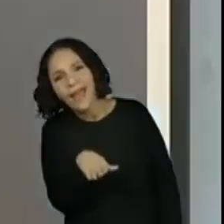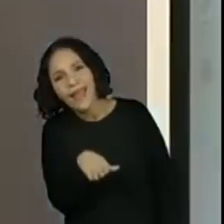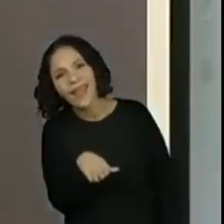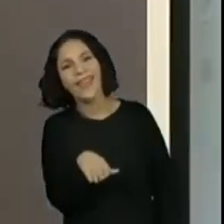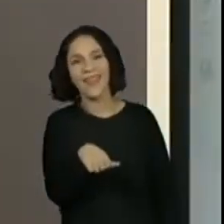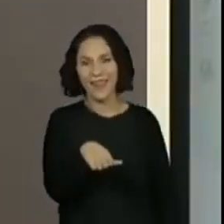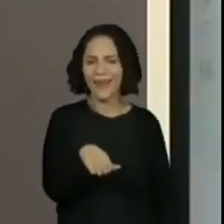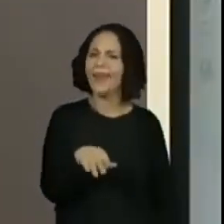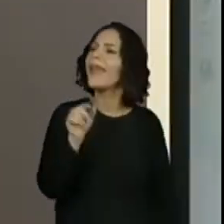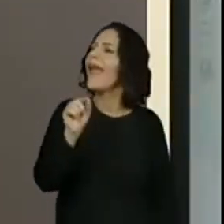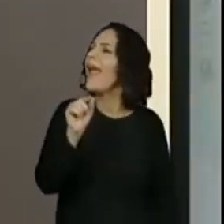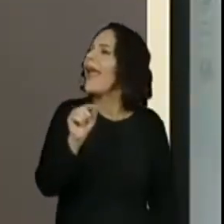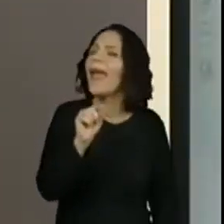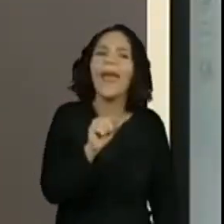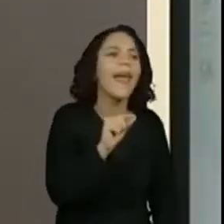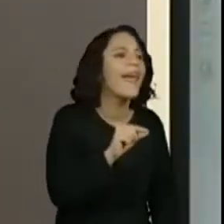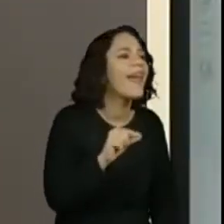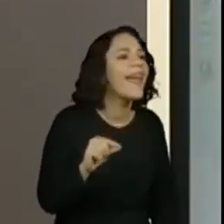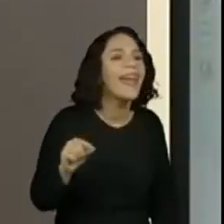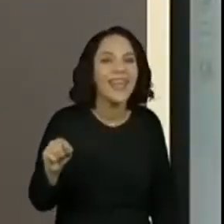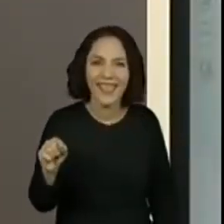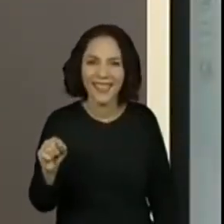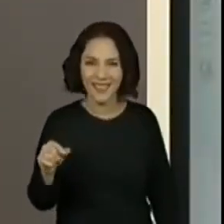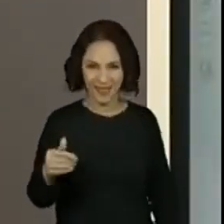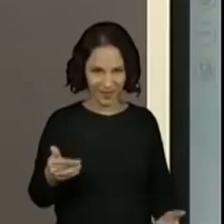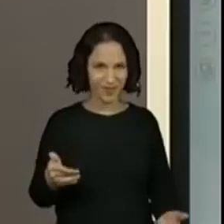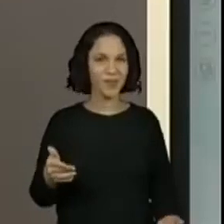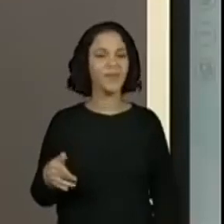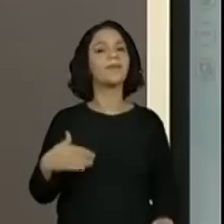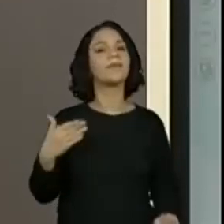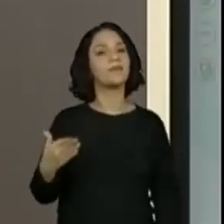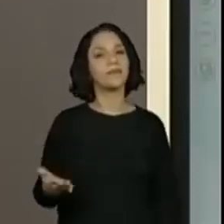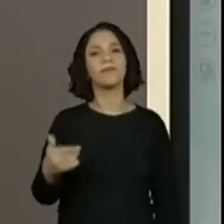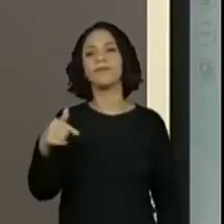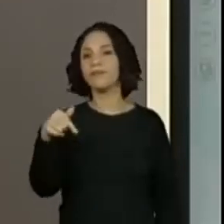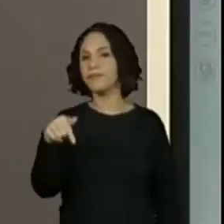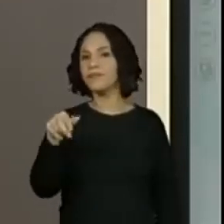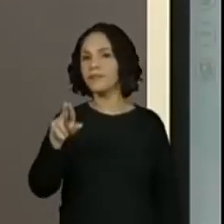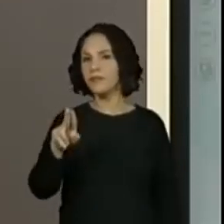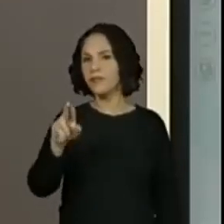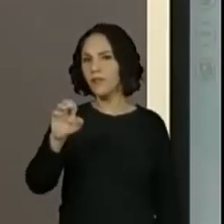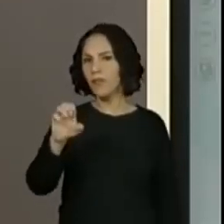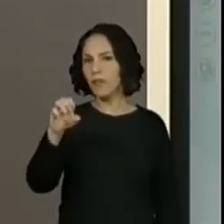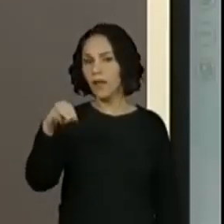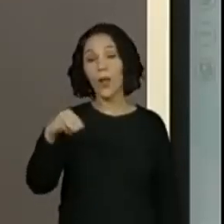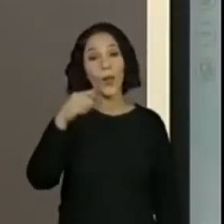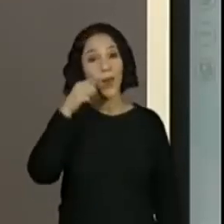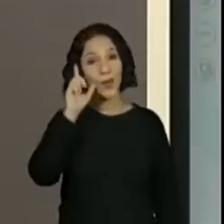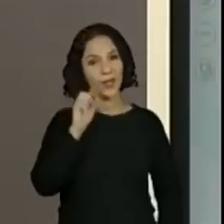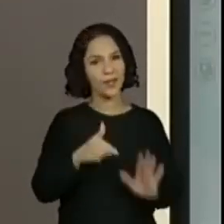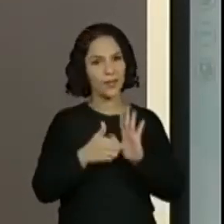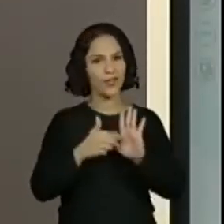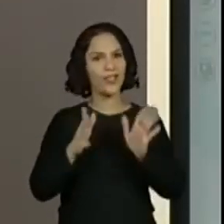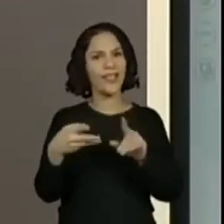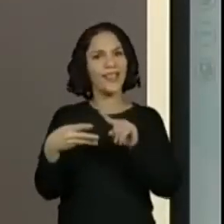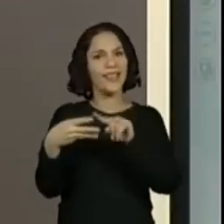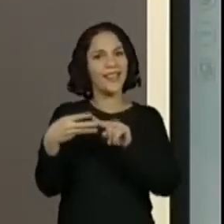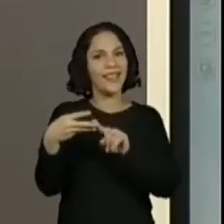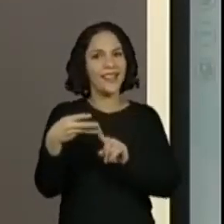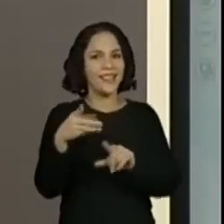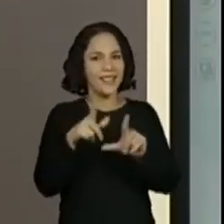até uma situação em que a criança trouxe. Uma amiguinha trouxe. Que eu tinha três letras